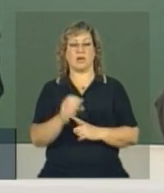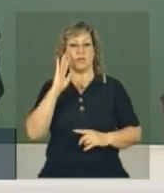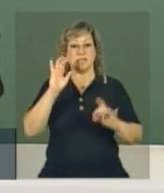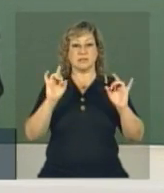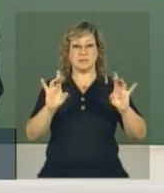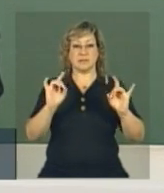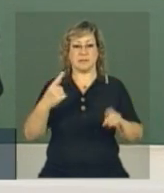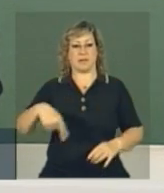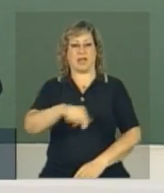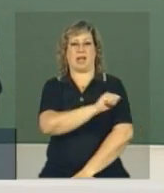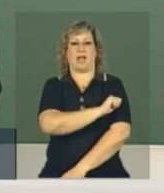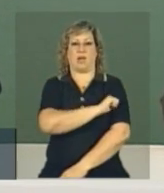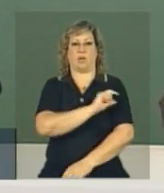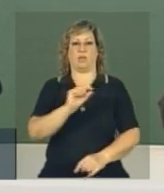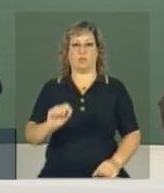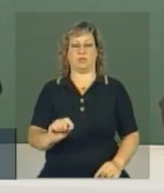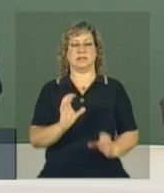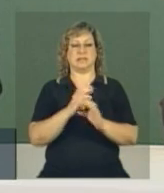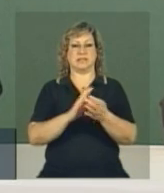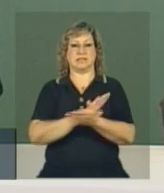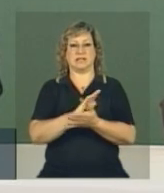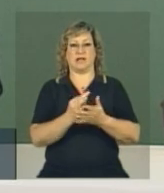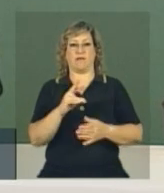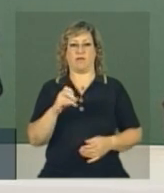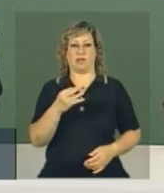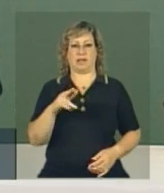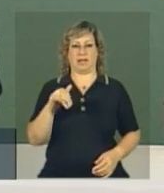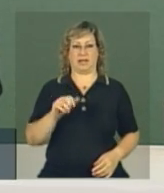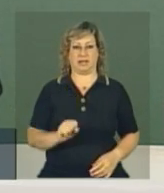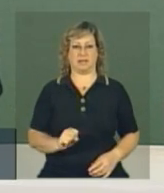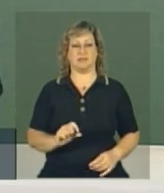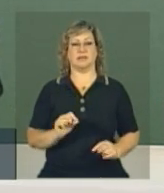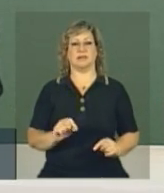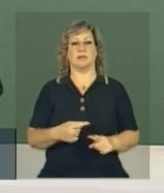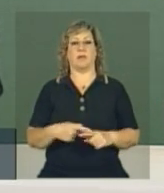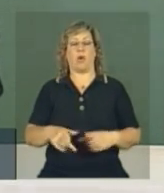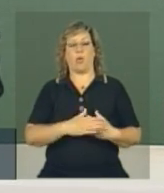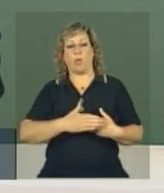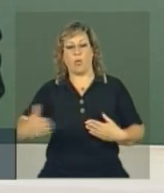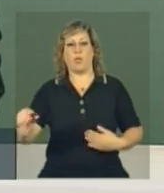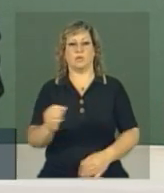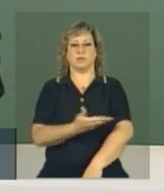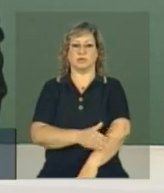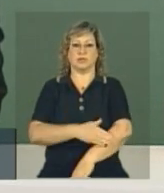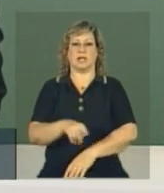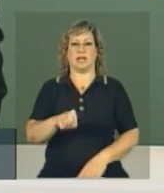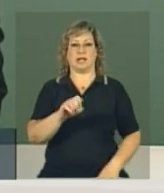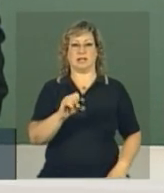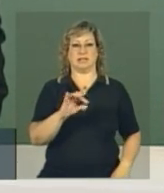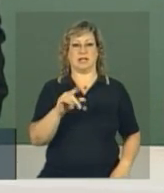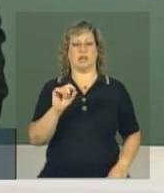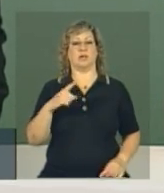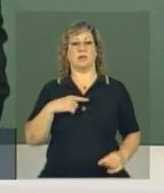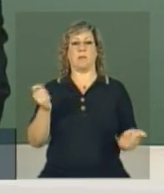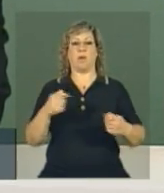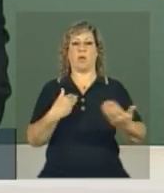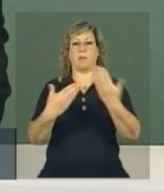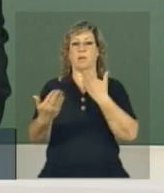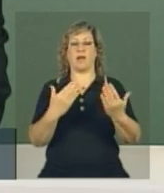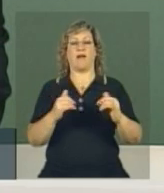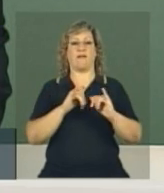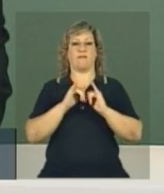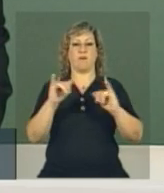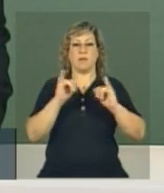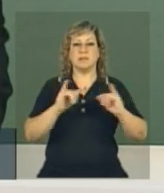Sem Fronteiras. para que eles tenham, de forma permanente, ao longo do estágio e ao longo da vida, um espaço comum de troca de informações,